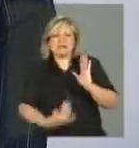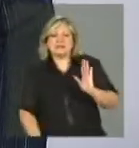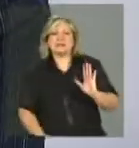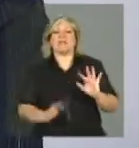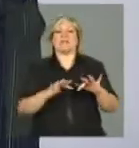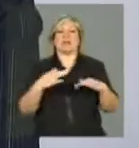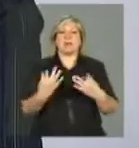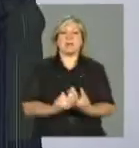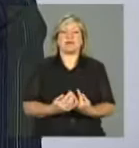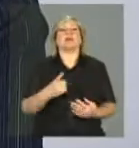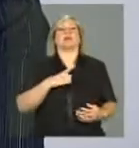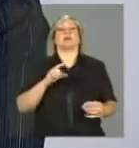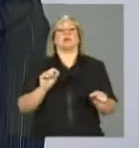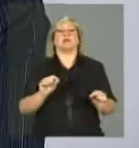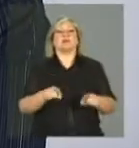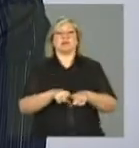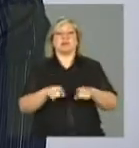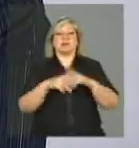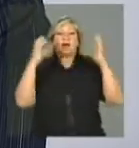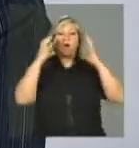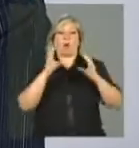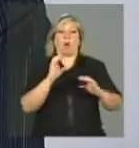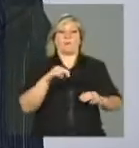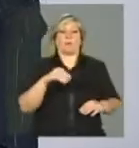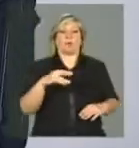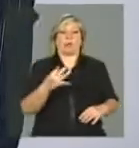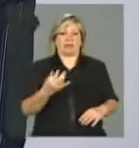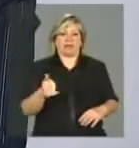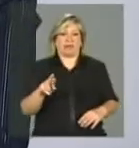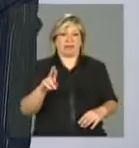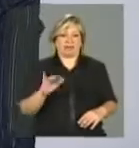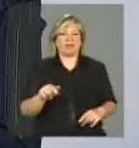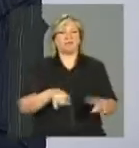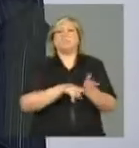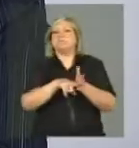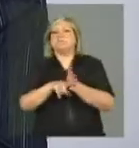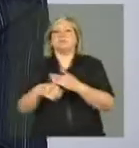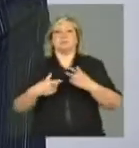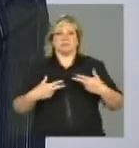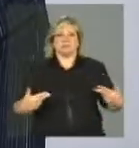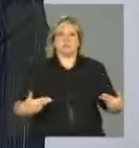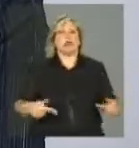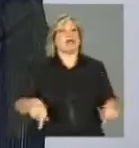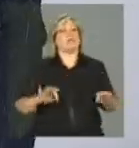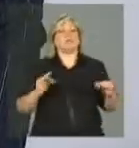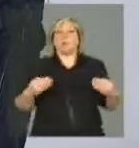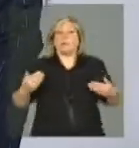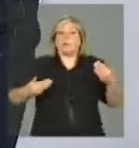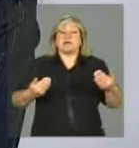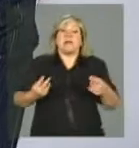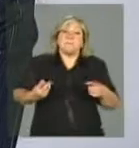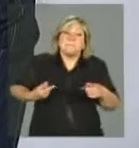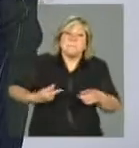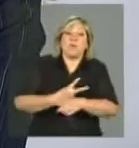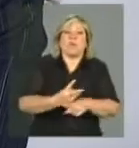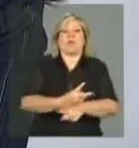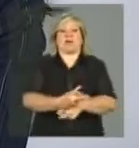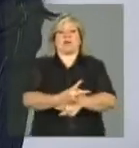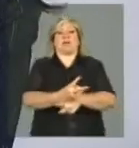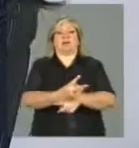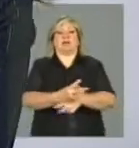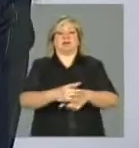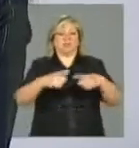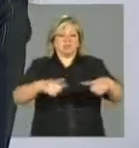Então, é todo o processo que você desencadeia, não esperando a demanda espontânea. Você vai atrás no território das